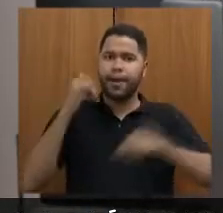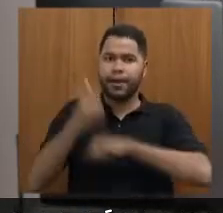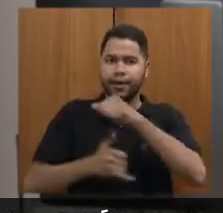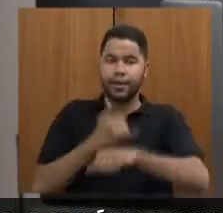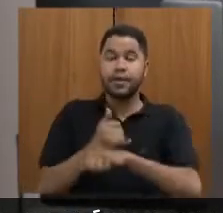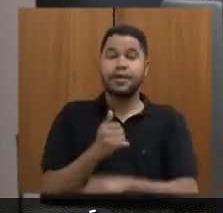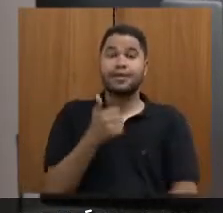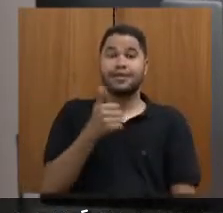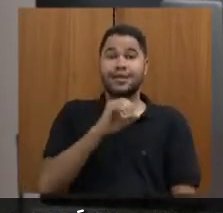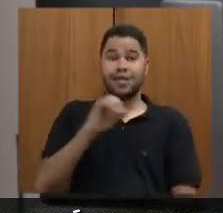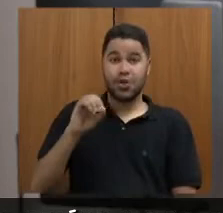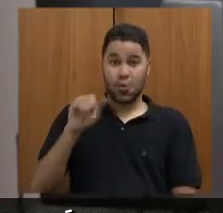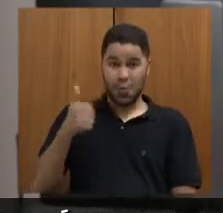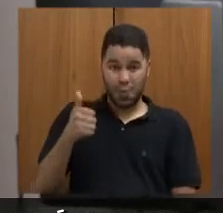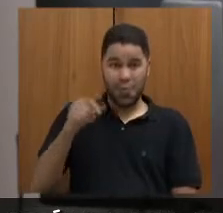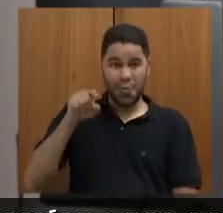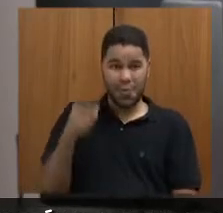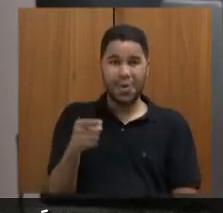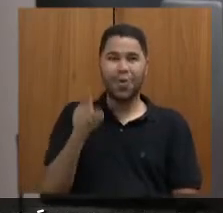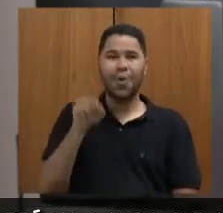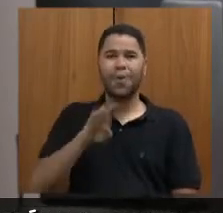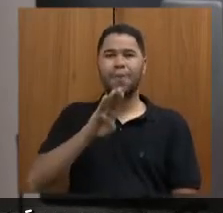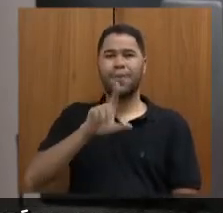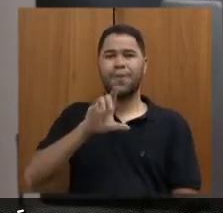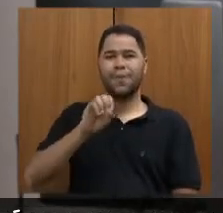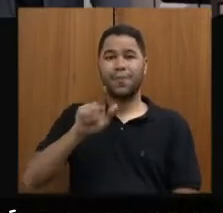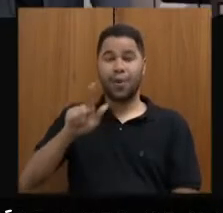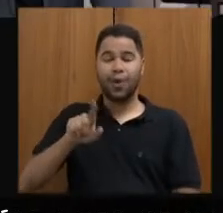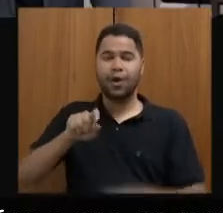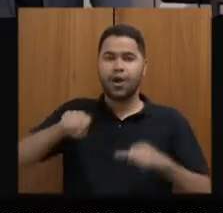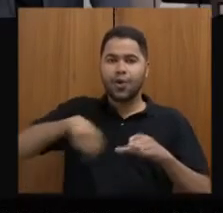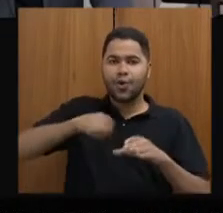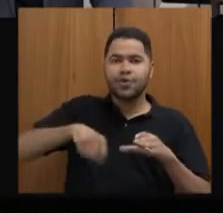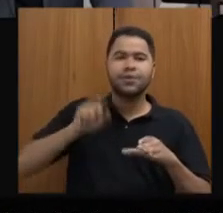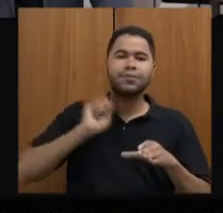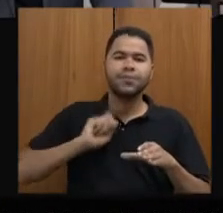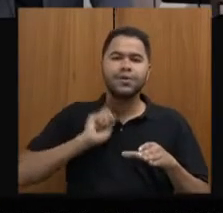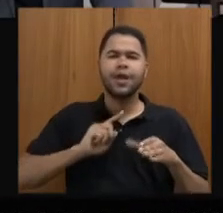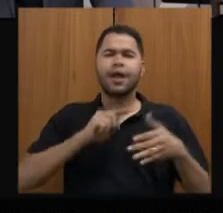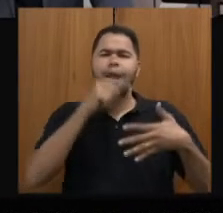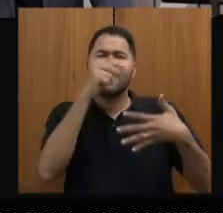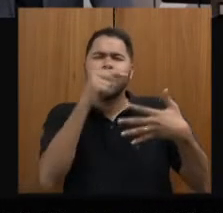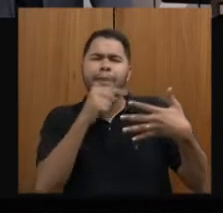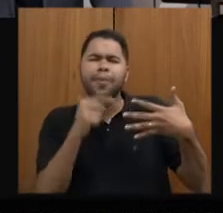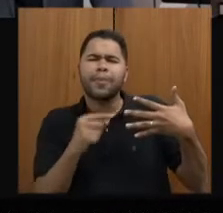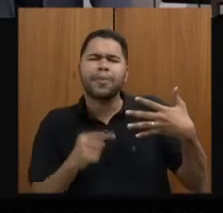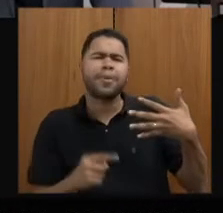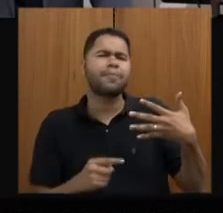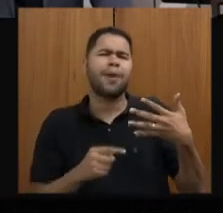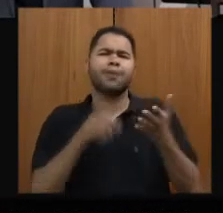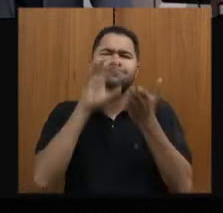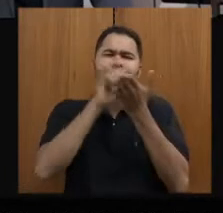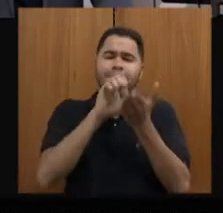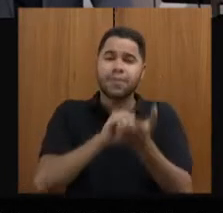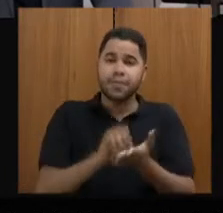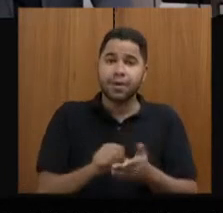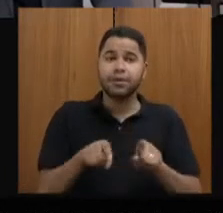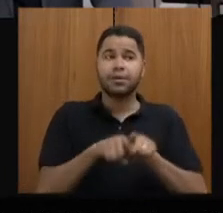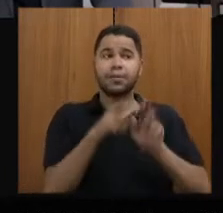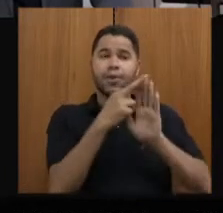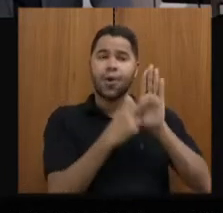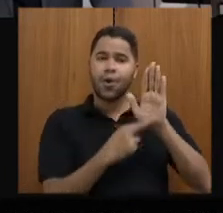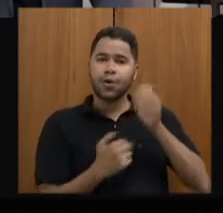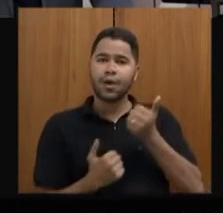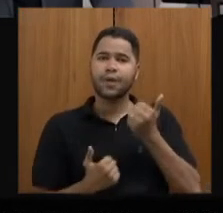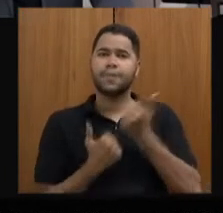acessos no blog. A Cozinha Mineira, quase 800 pratos típicos cadastrados no portal, 30 roteiros de apoio